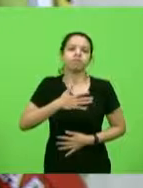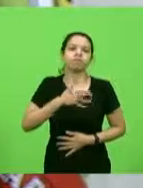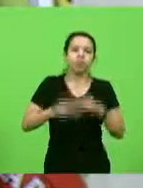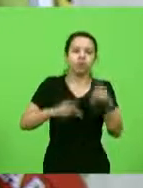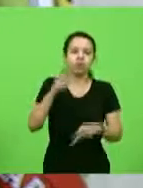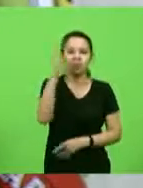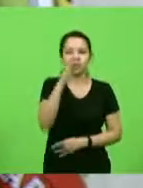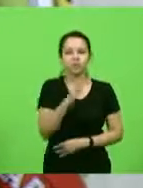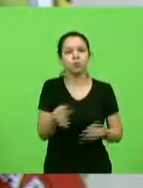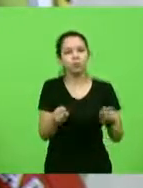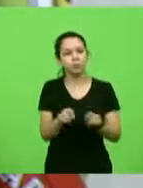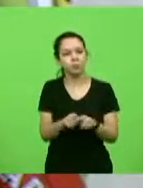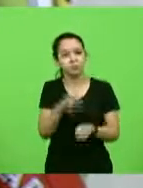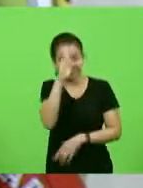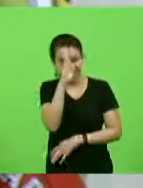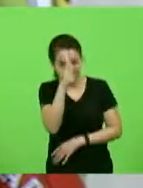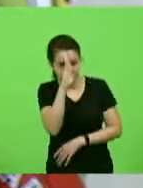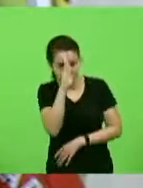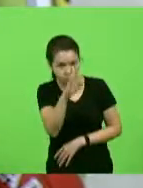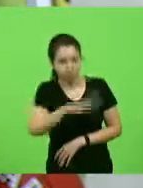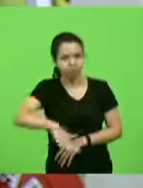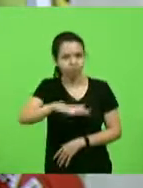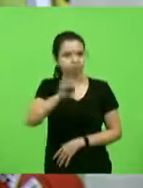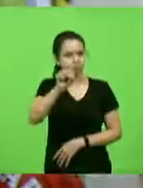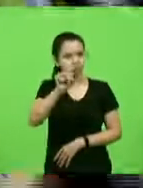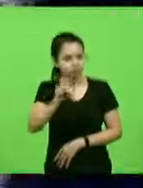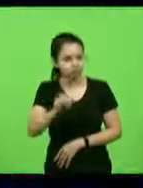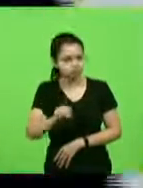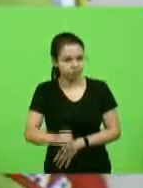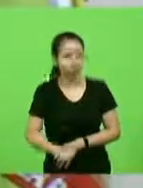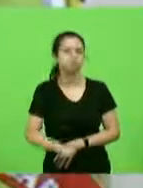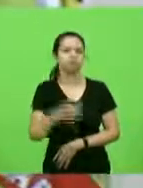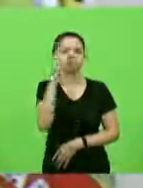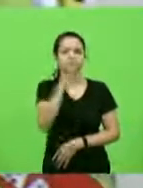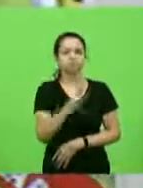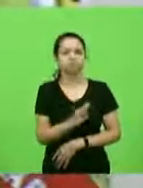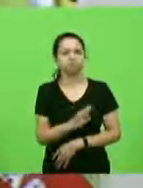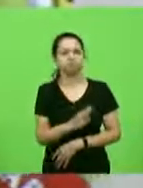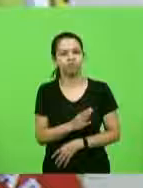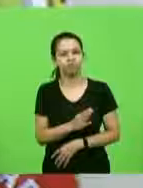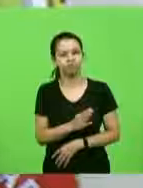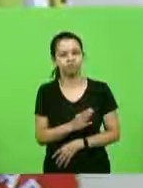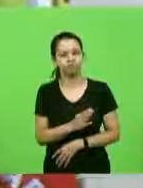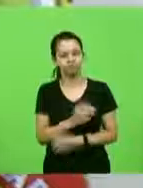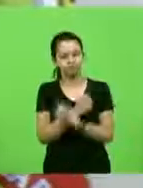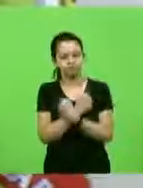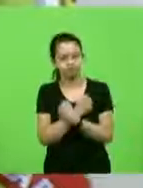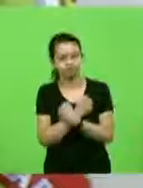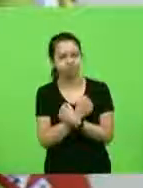principalmente no sul do país e dos nossos catarinenses. Meu grande abraço e um bom dia.